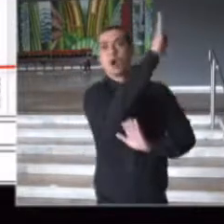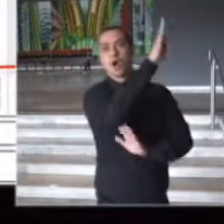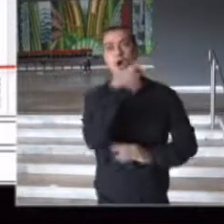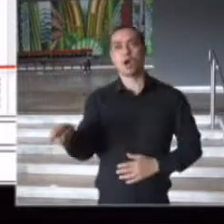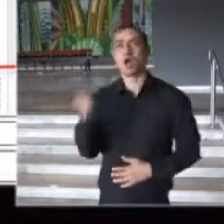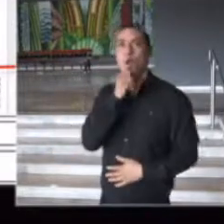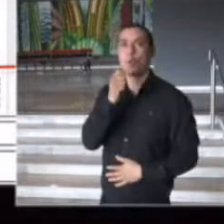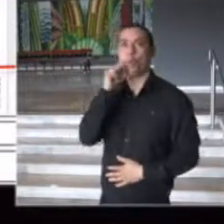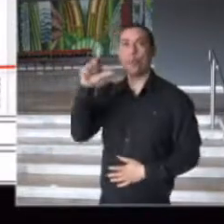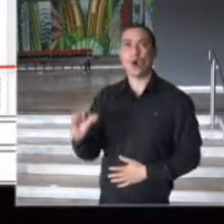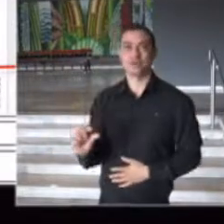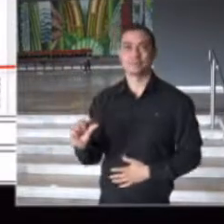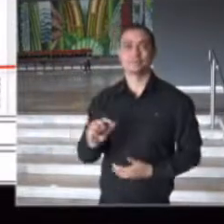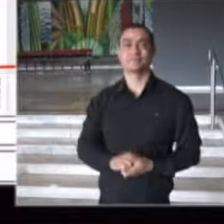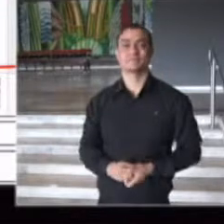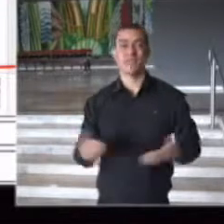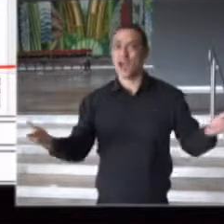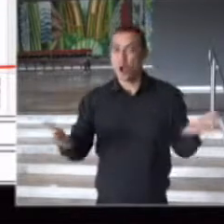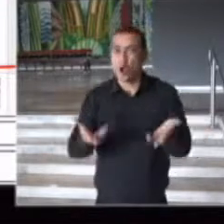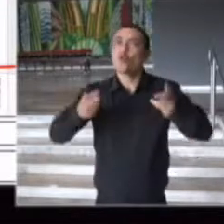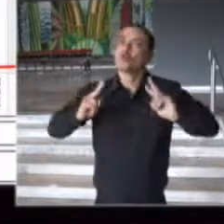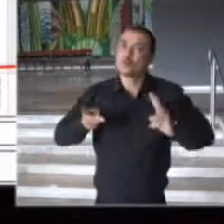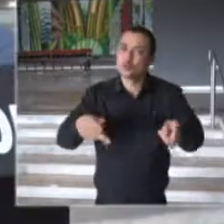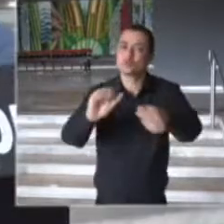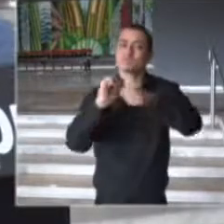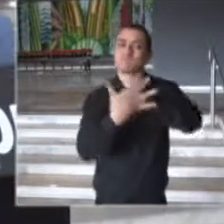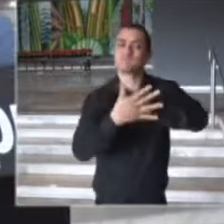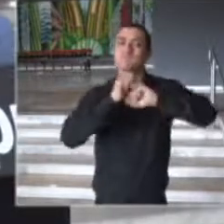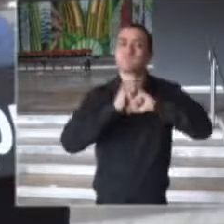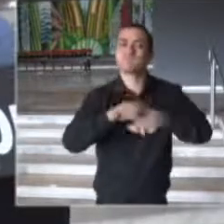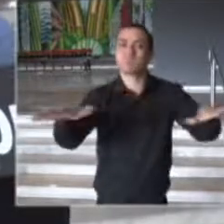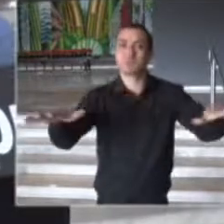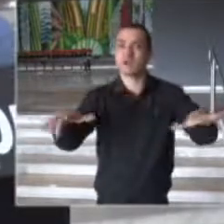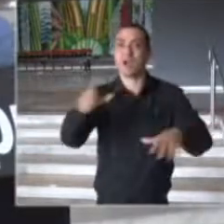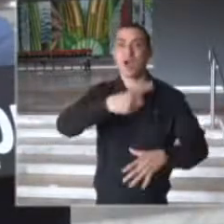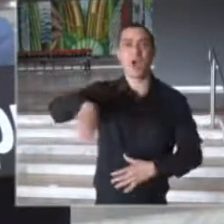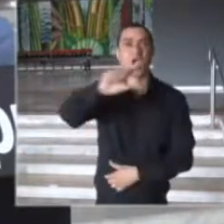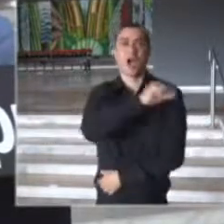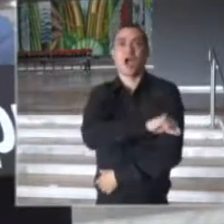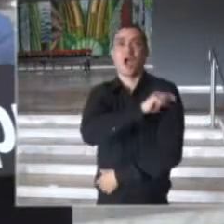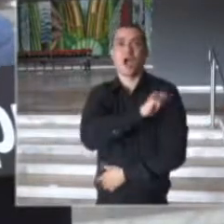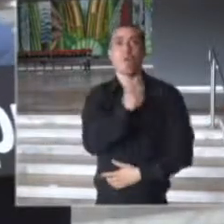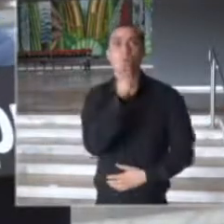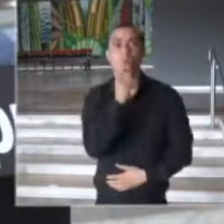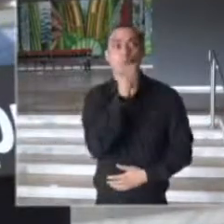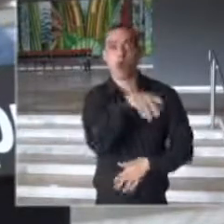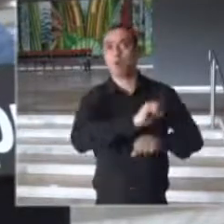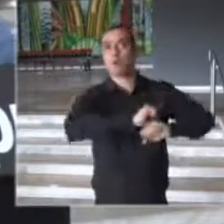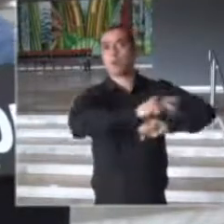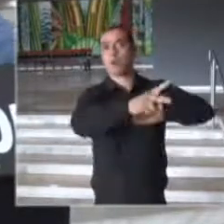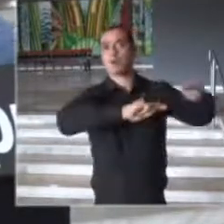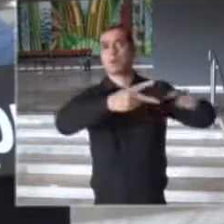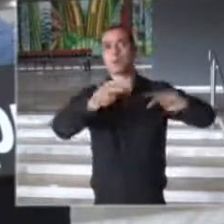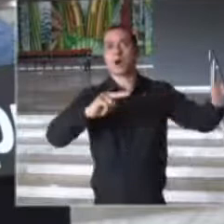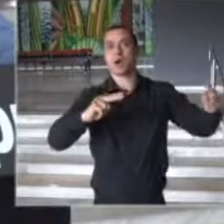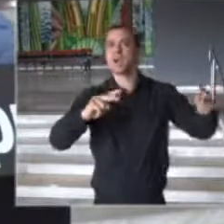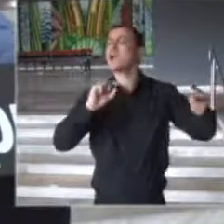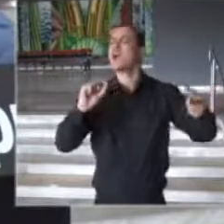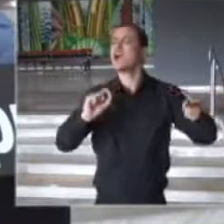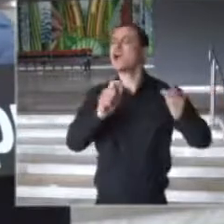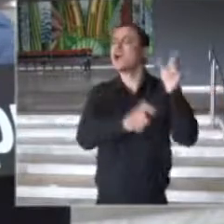Nós estamos enfrentando uma pandemia dos não vacinados. E quando a gente fala nos não